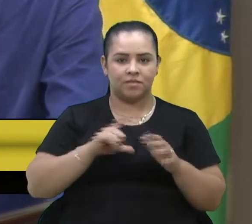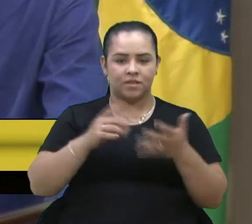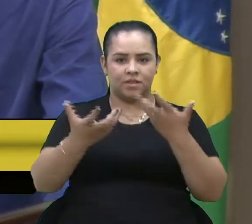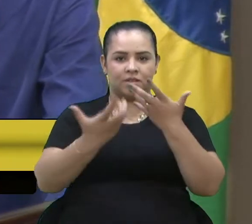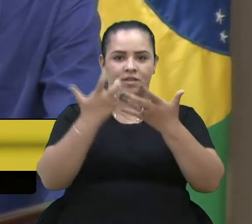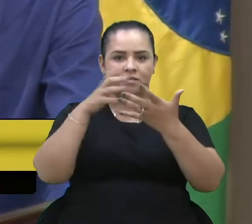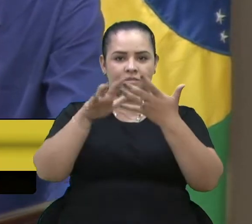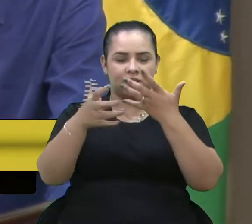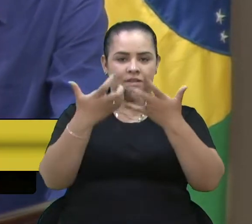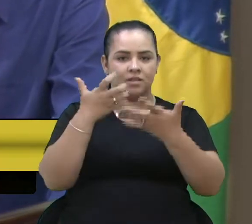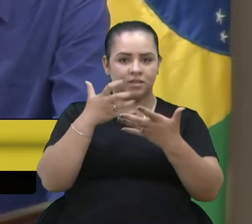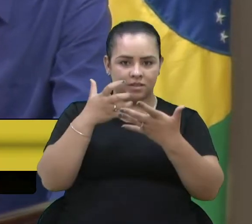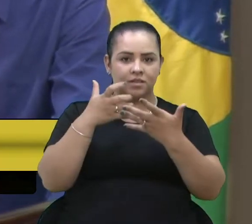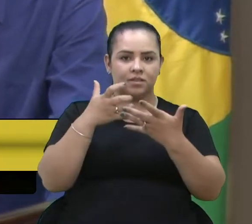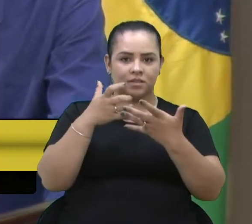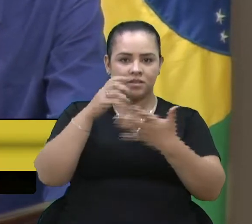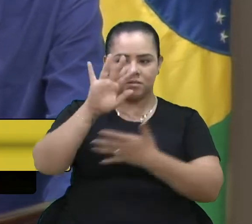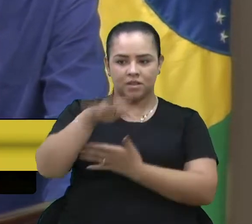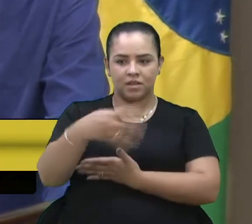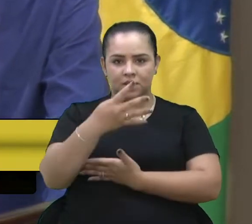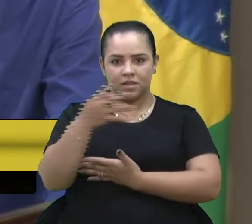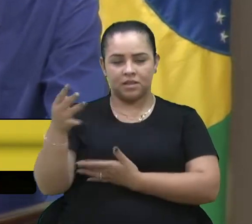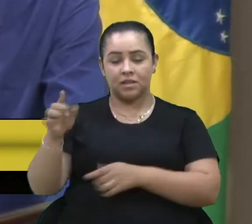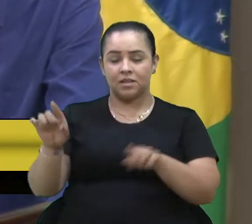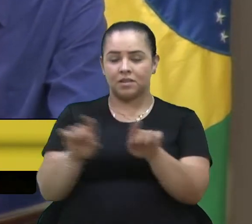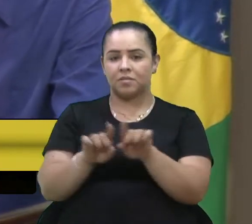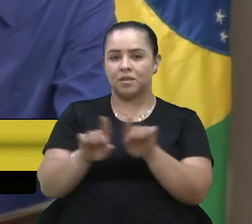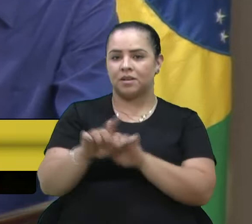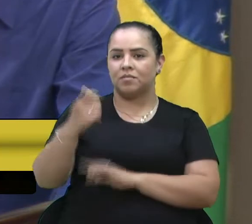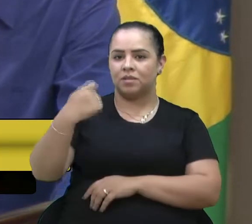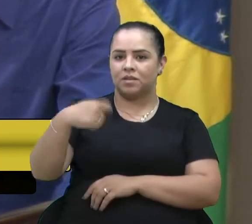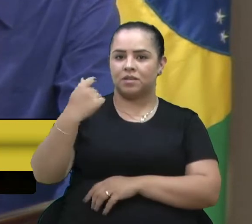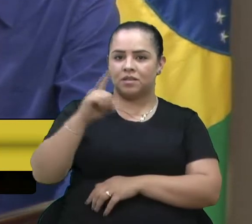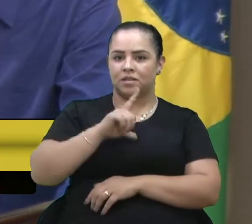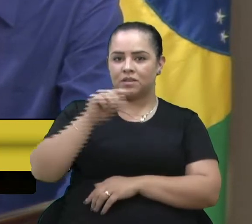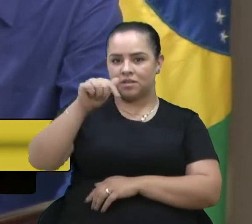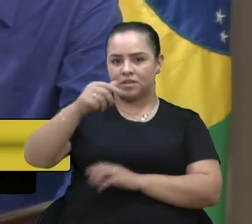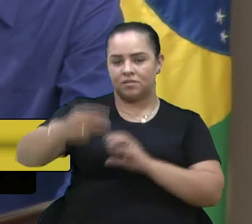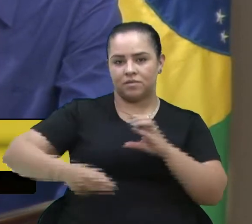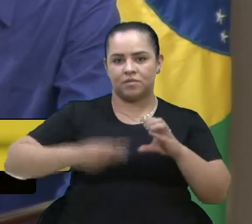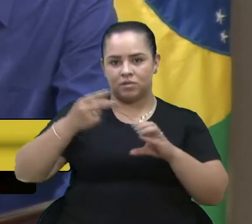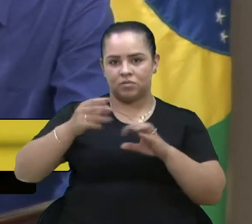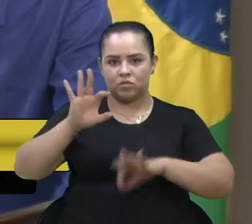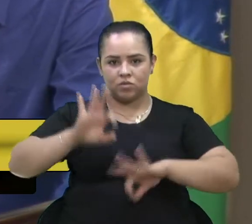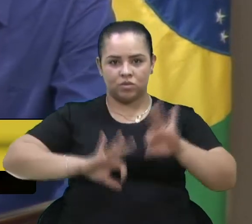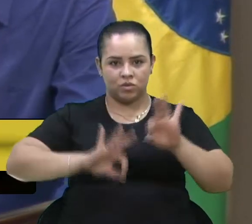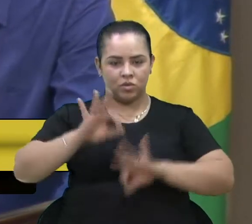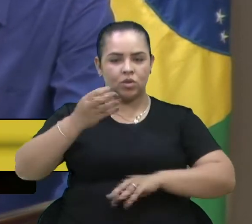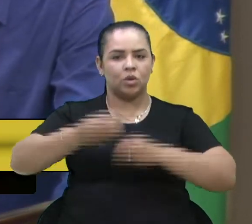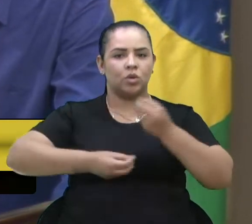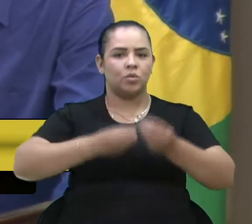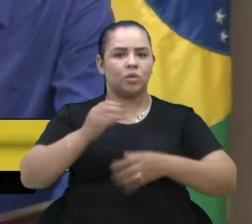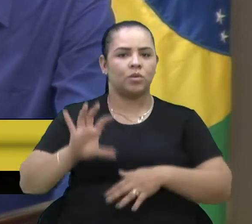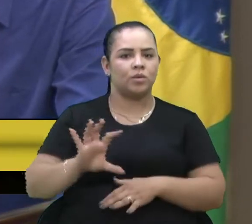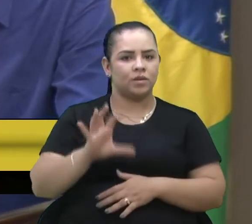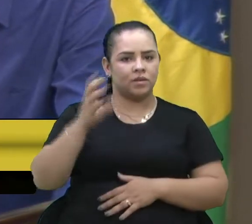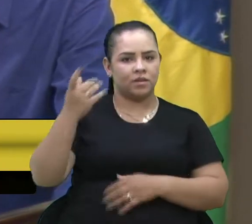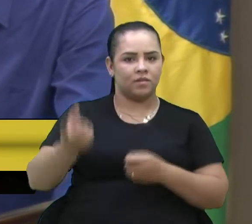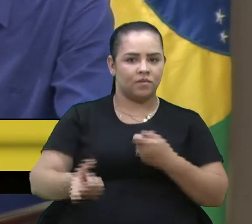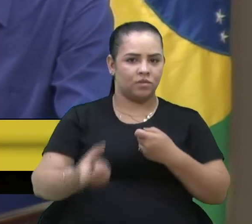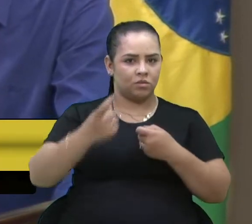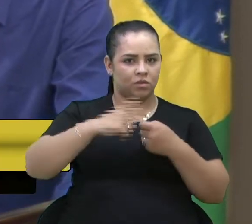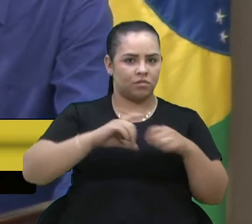planilhas e também precisa trazer para essa casa o projeto de como será a recuperação da Codeca.